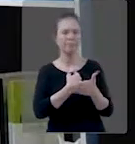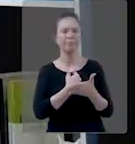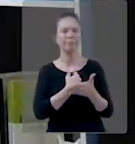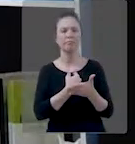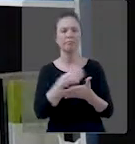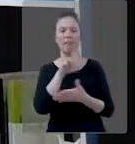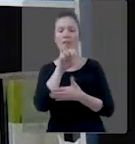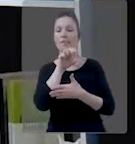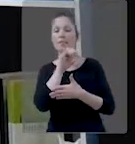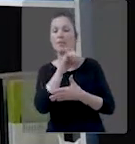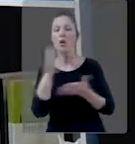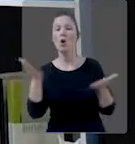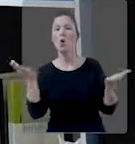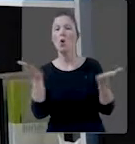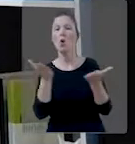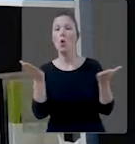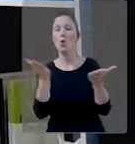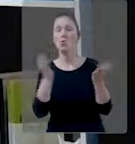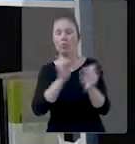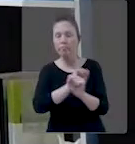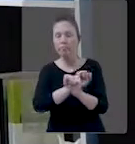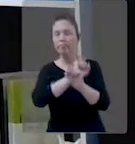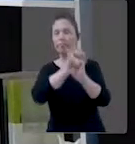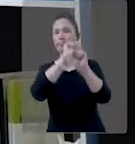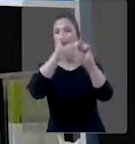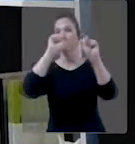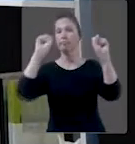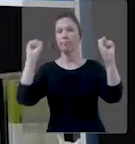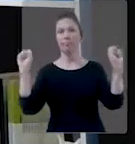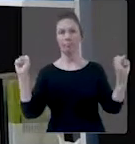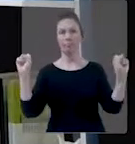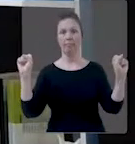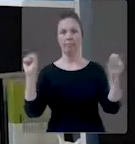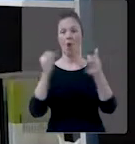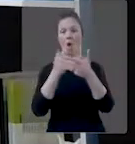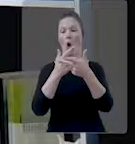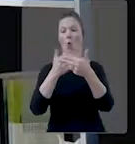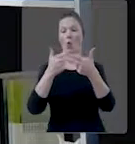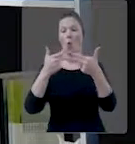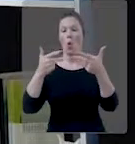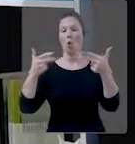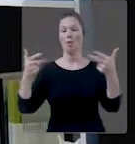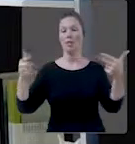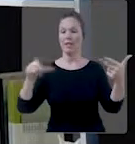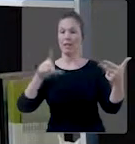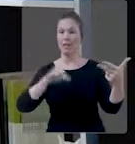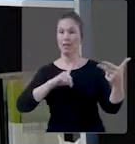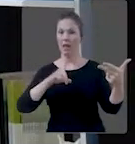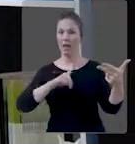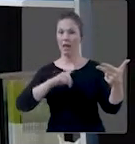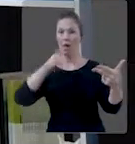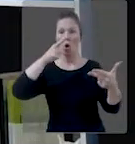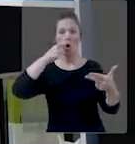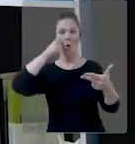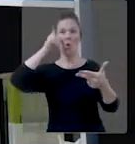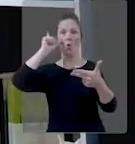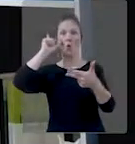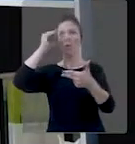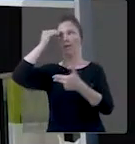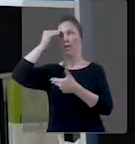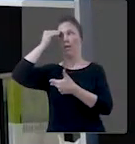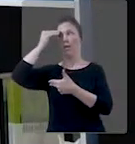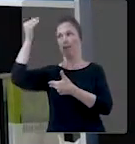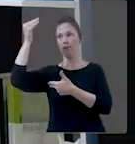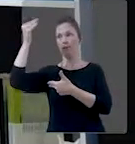Daniela, se hoje você acordasse somente com o que você agradeceu ontem à noite,